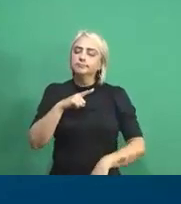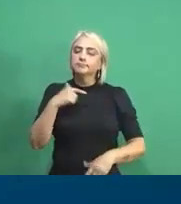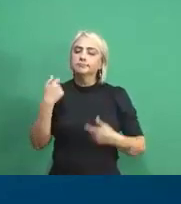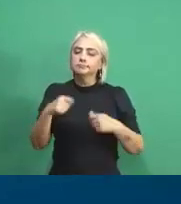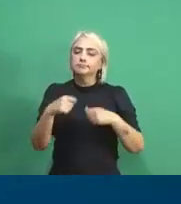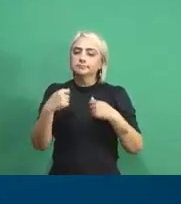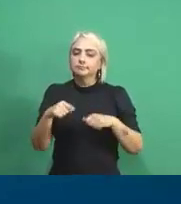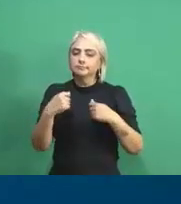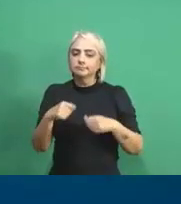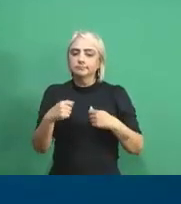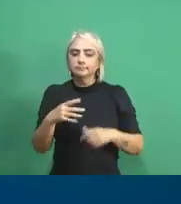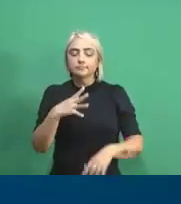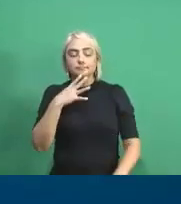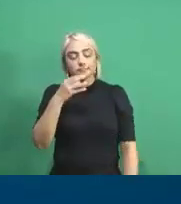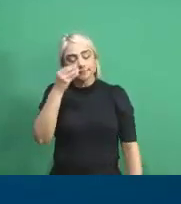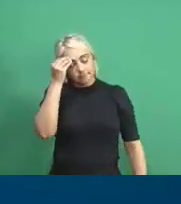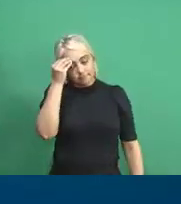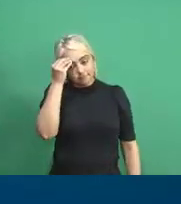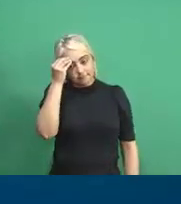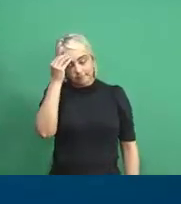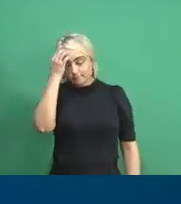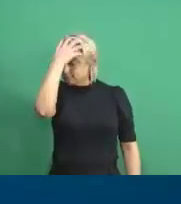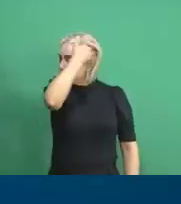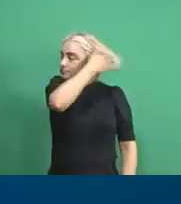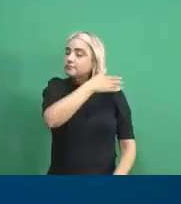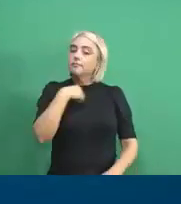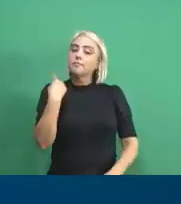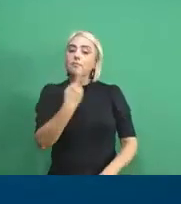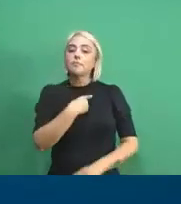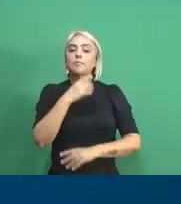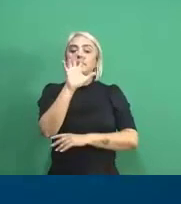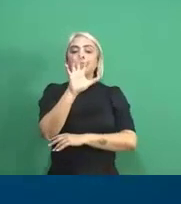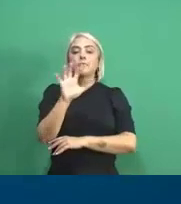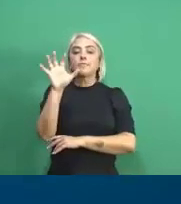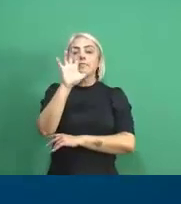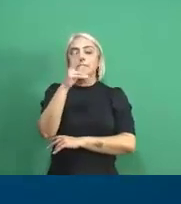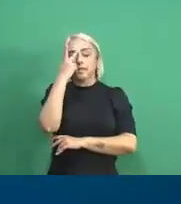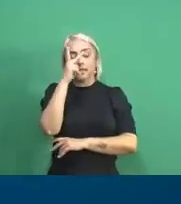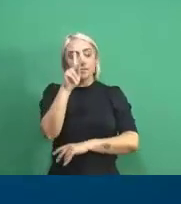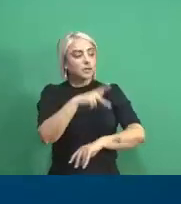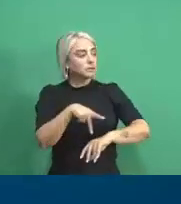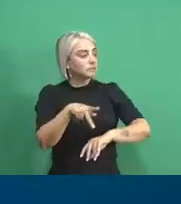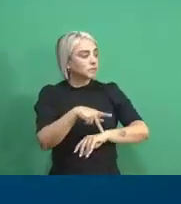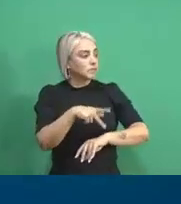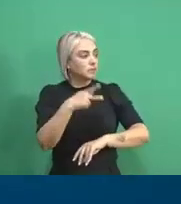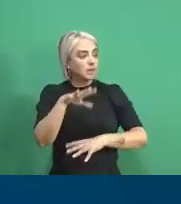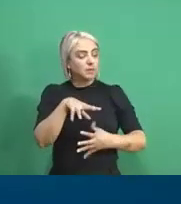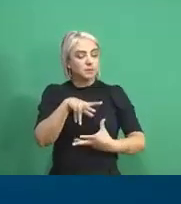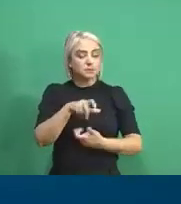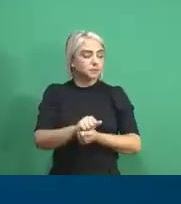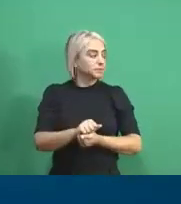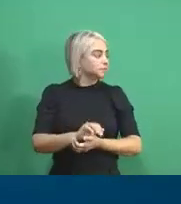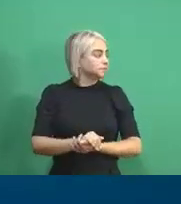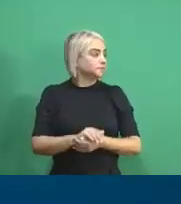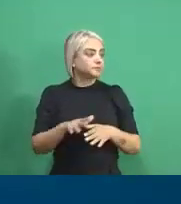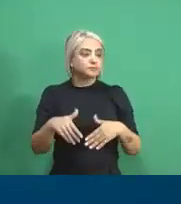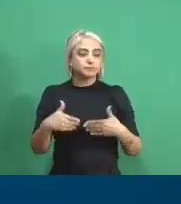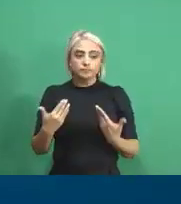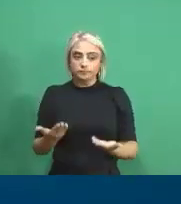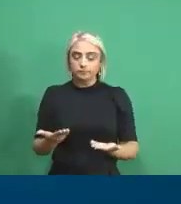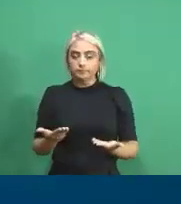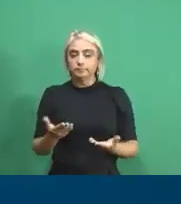de necessidade quanto ao conhecimento da nossa região para o país e para o mundo. Então,